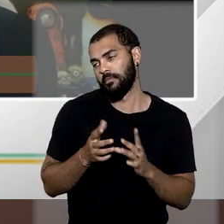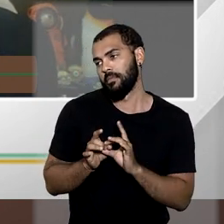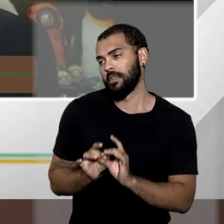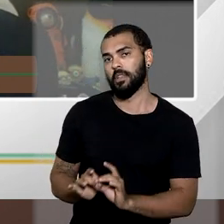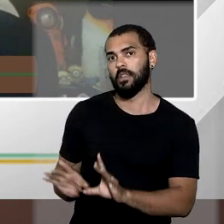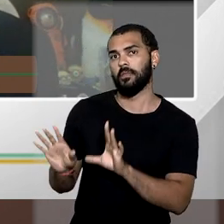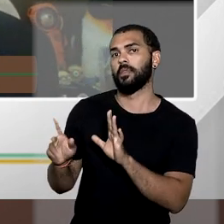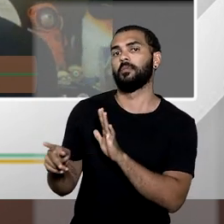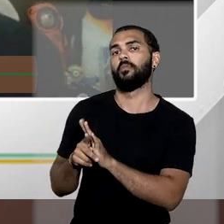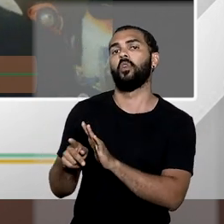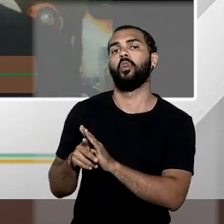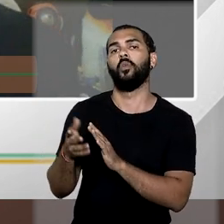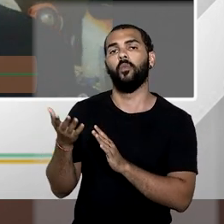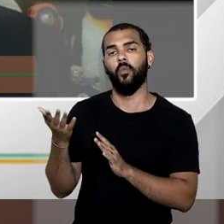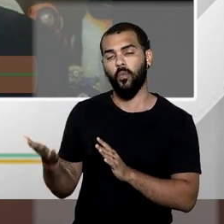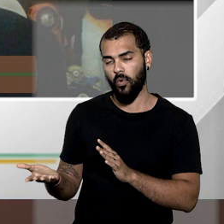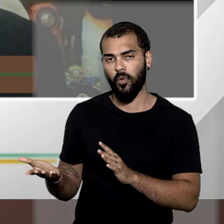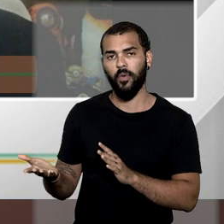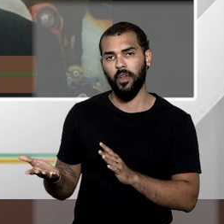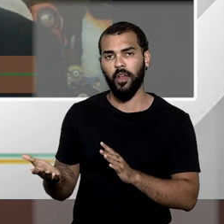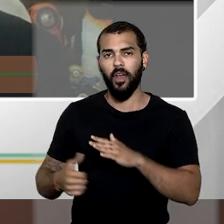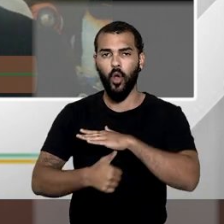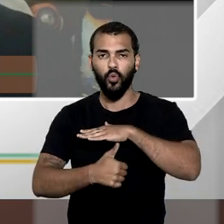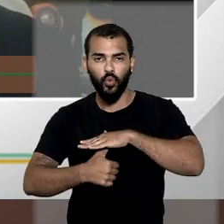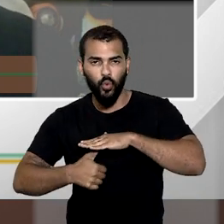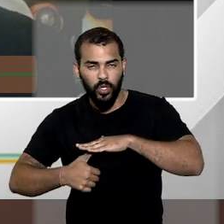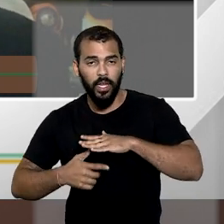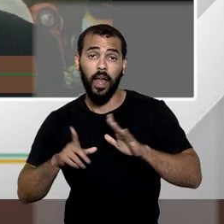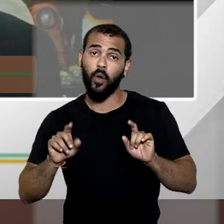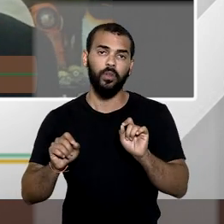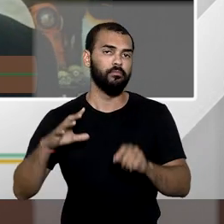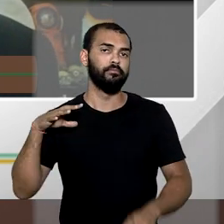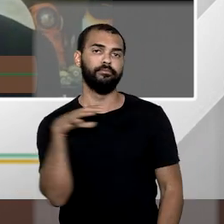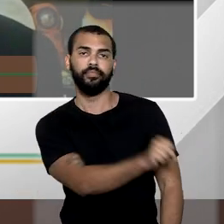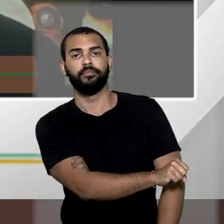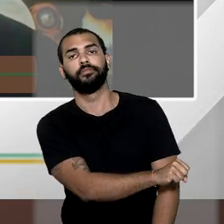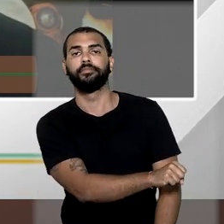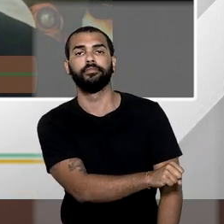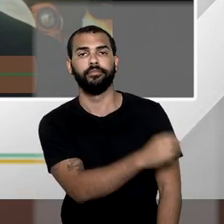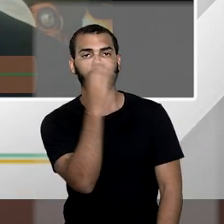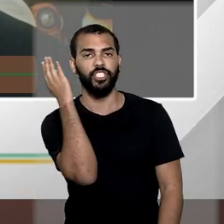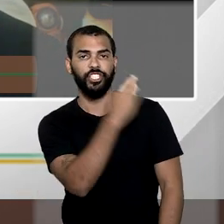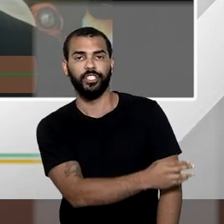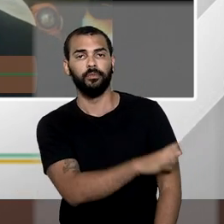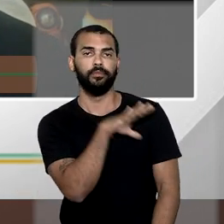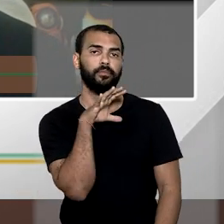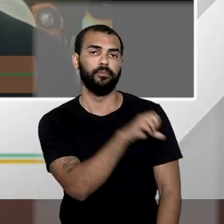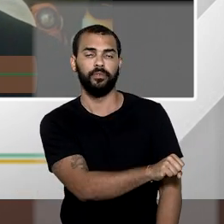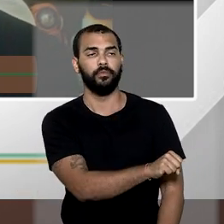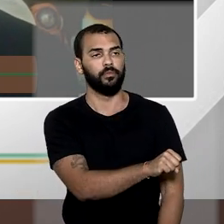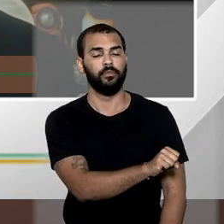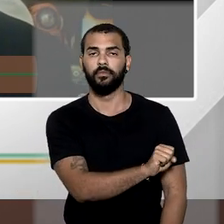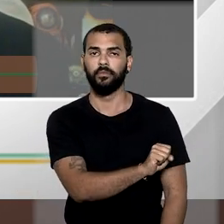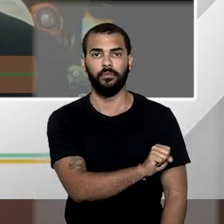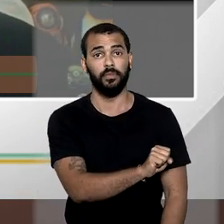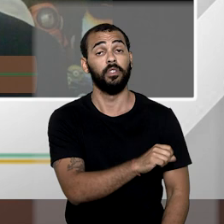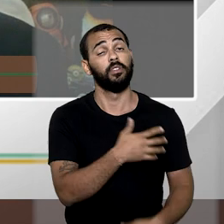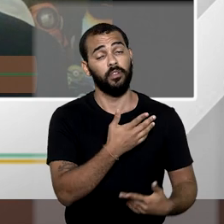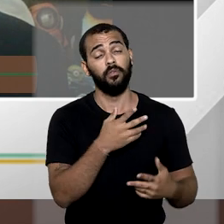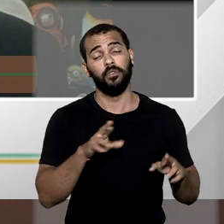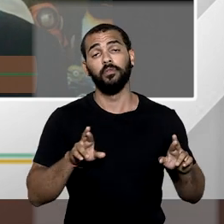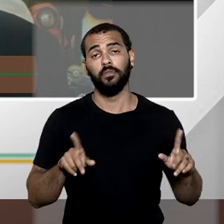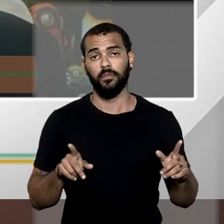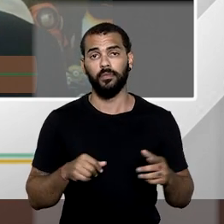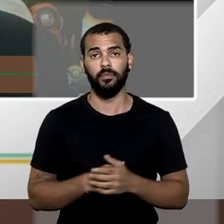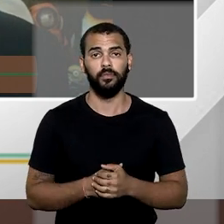pública. Nesse caso, não há pagamento de indenização, é confisco. E essa é a distinção jurídica entre a desapropriação ou